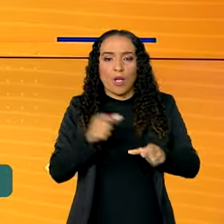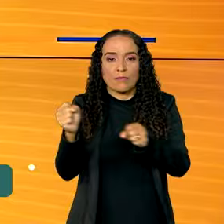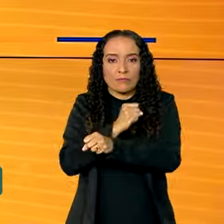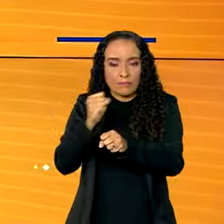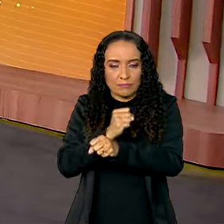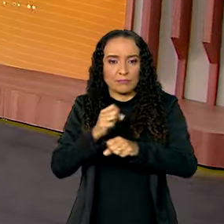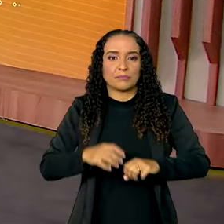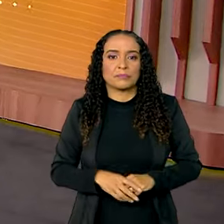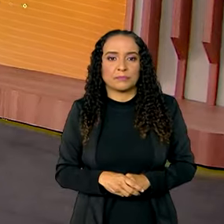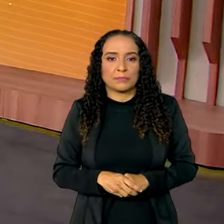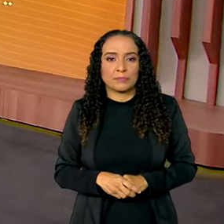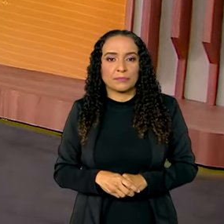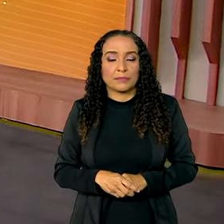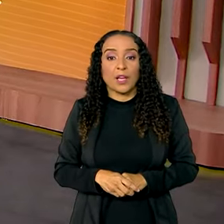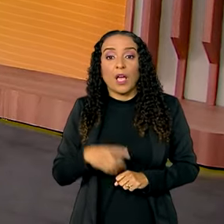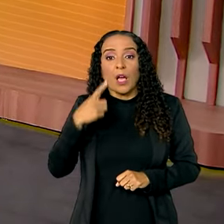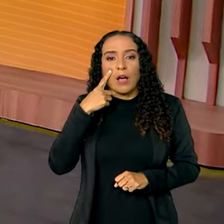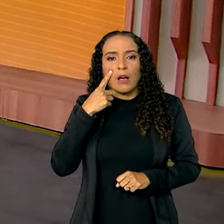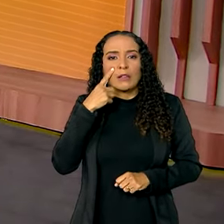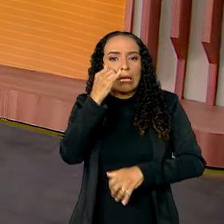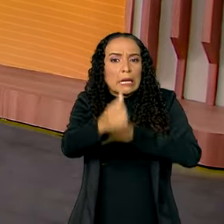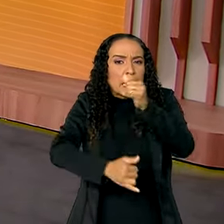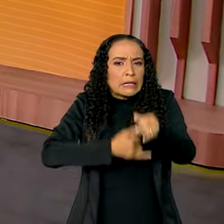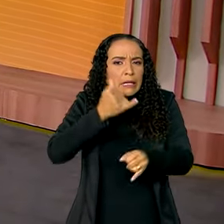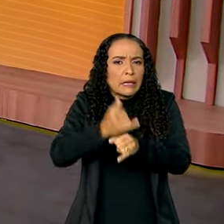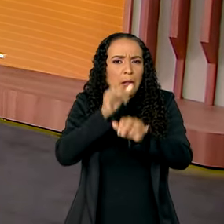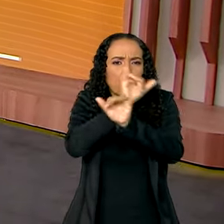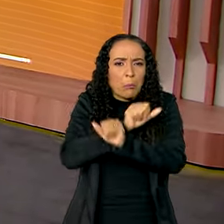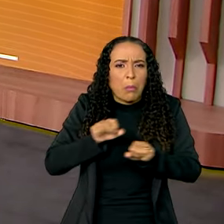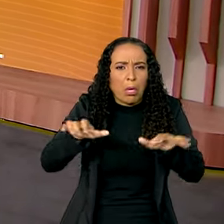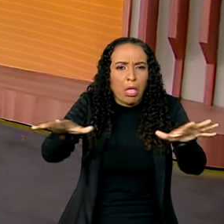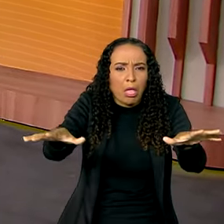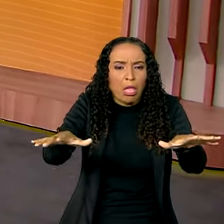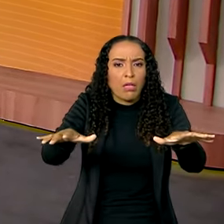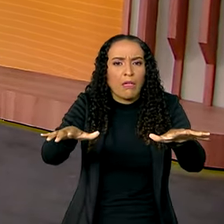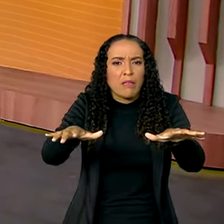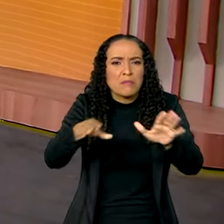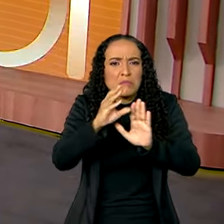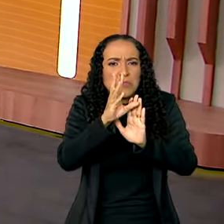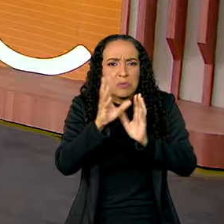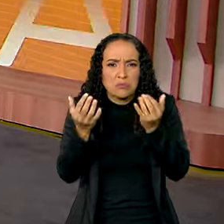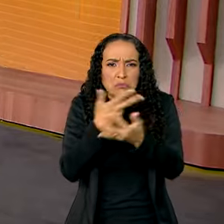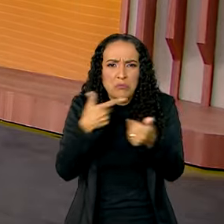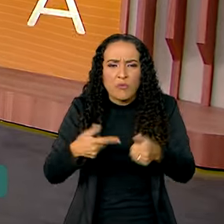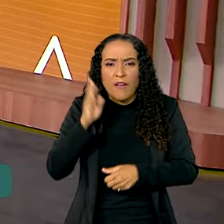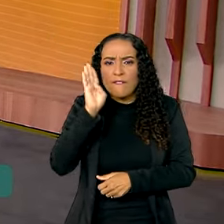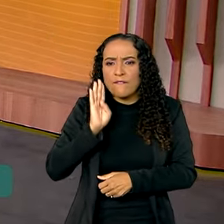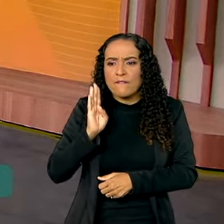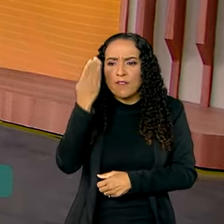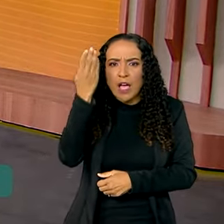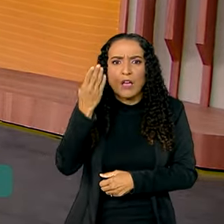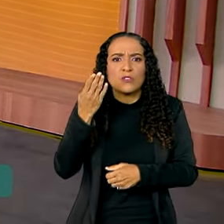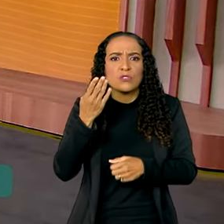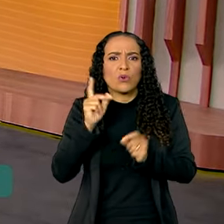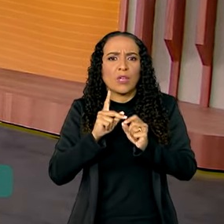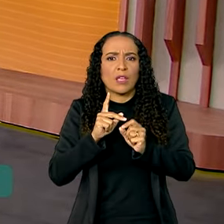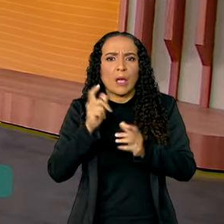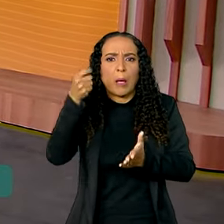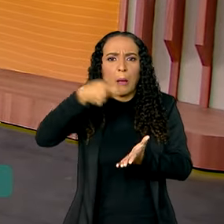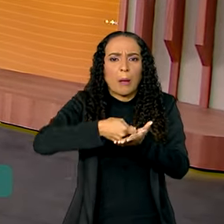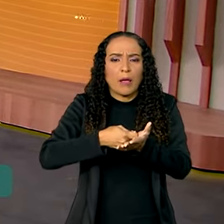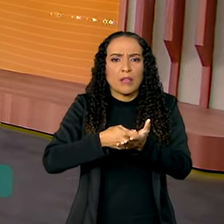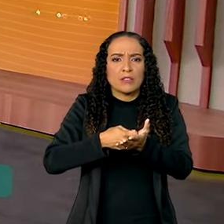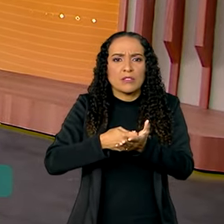construídas. Olha, tem circulado pela internet um conteúdo falso, dizendo que a parcela de janeiro do Bolsa Família será paga